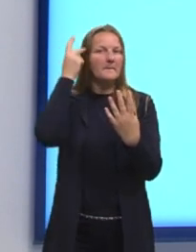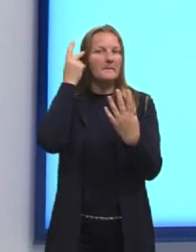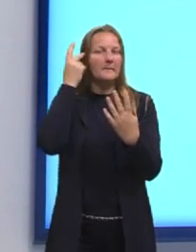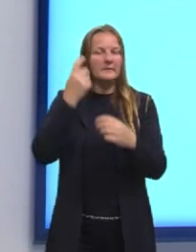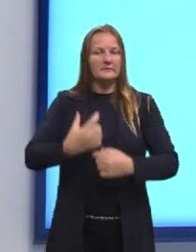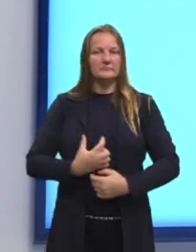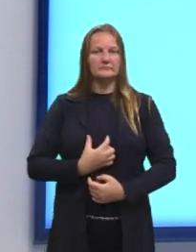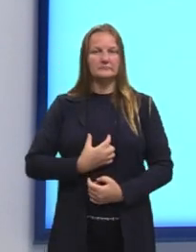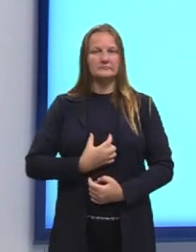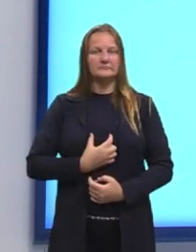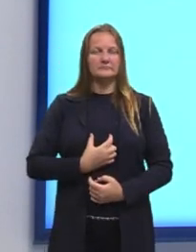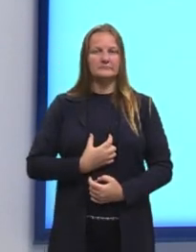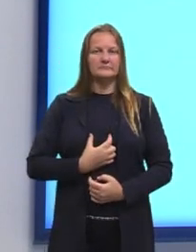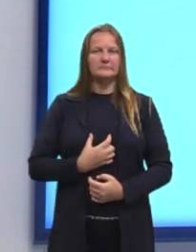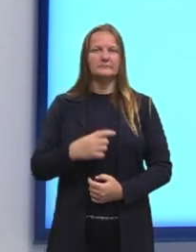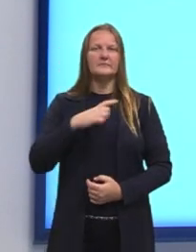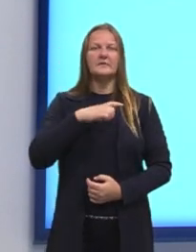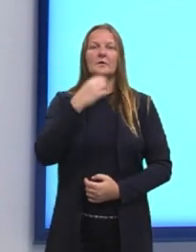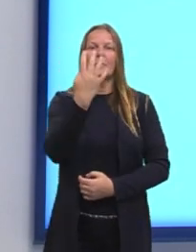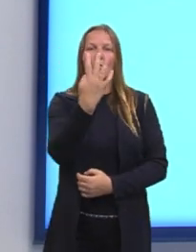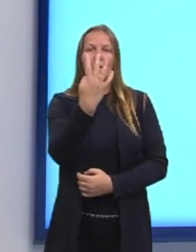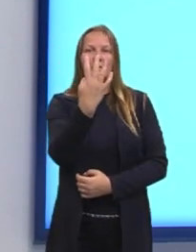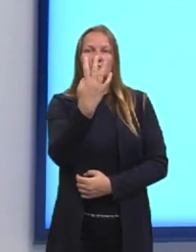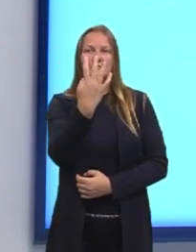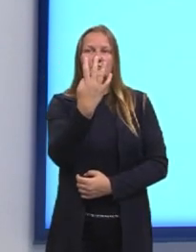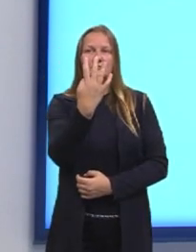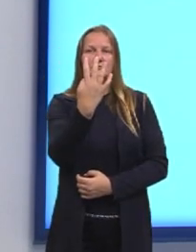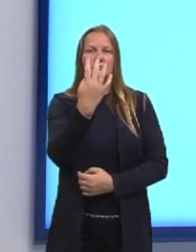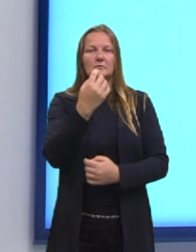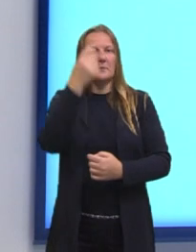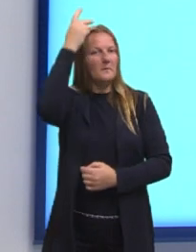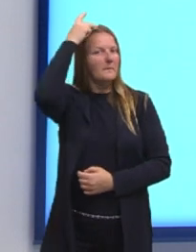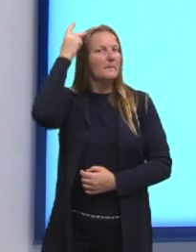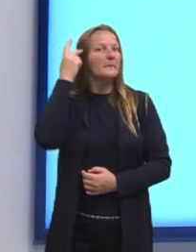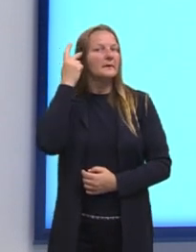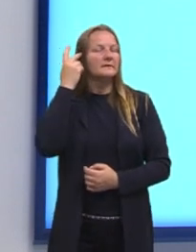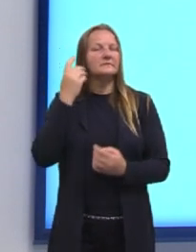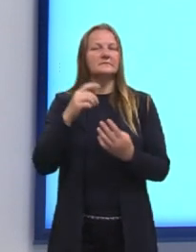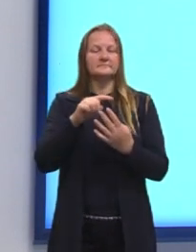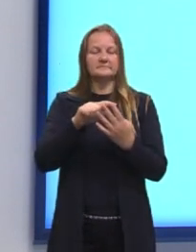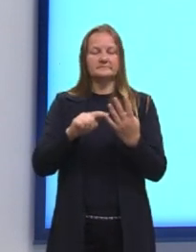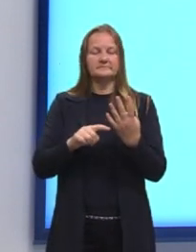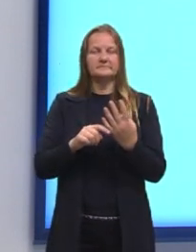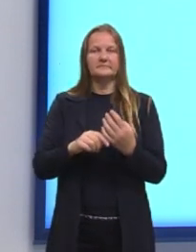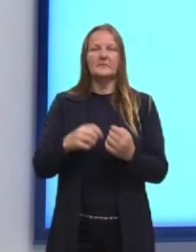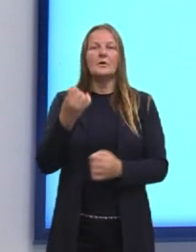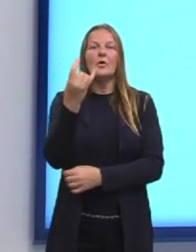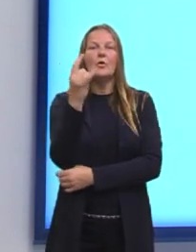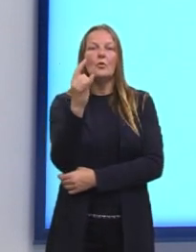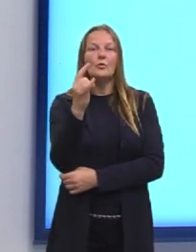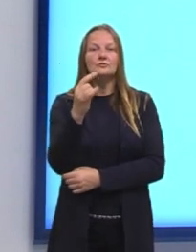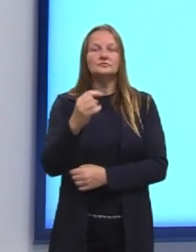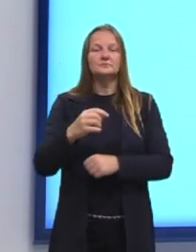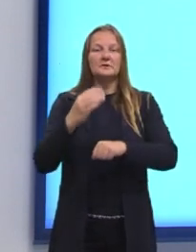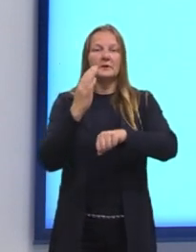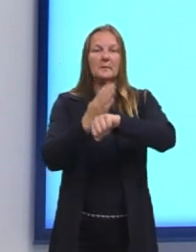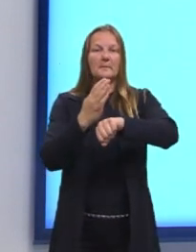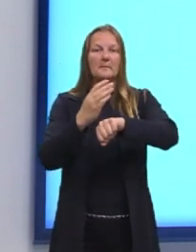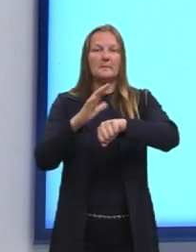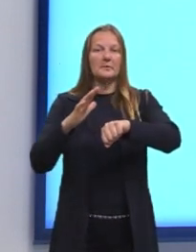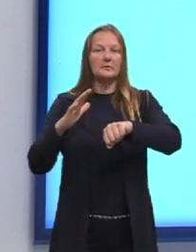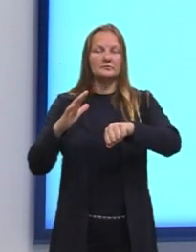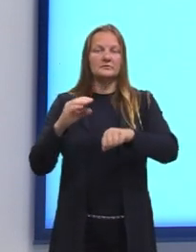E aí viria quatro opções ali na medalha de prata. E a última que é bronze, bom,